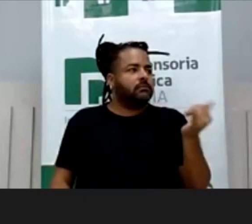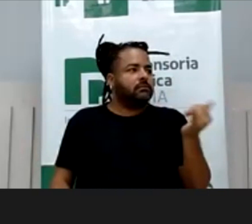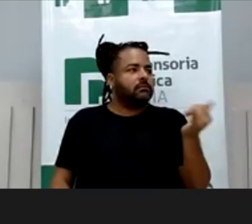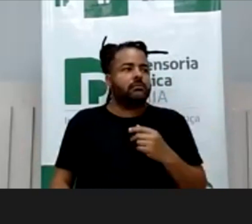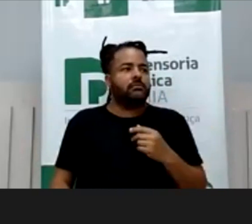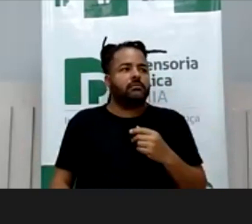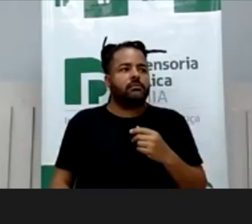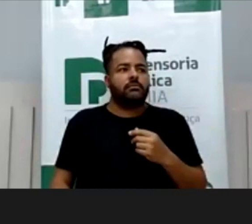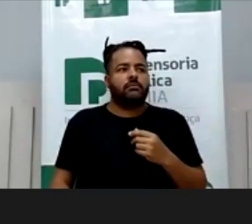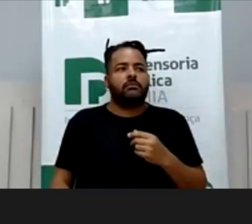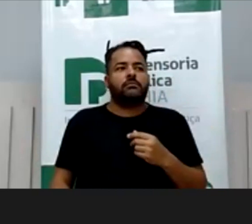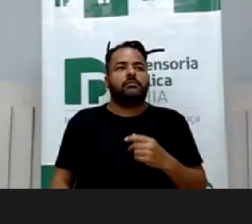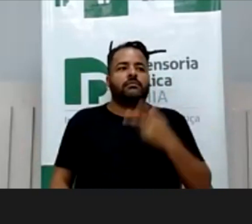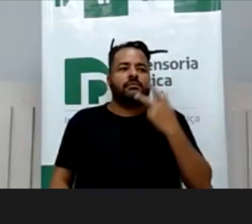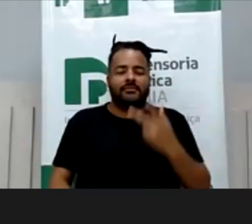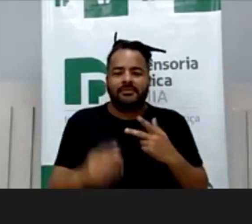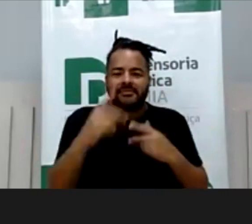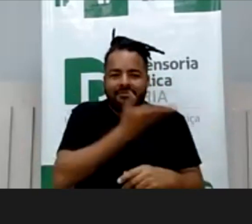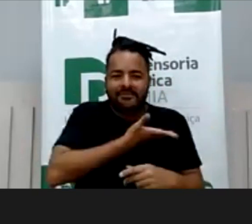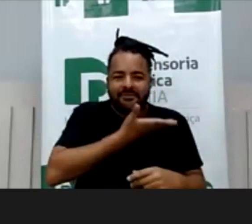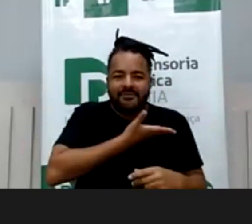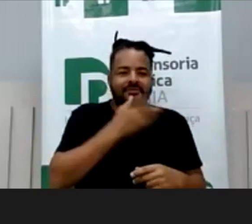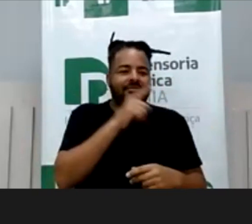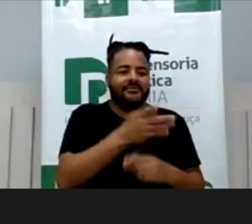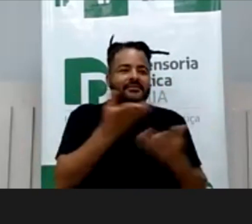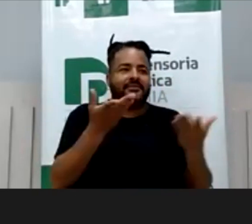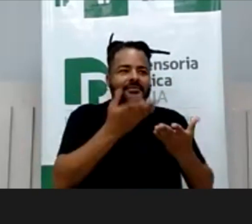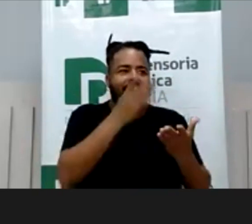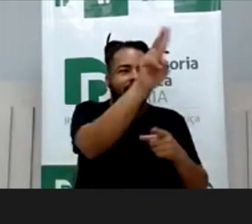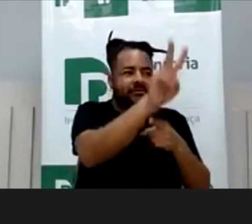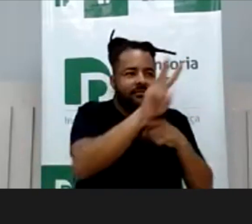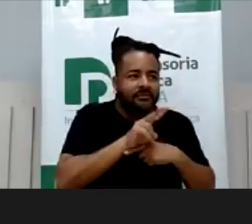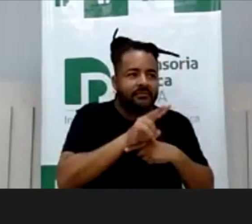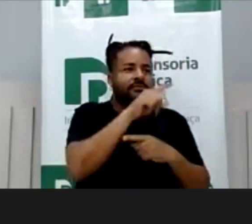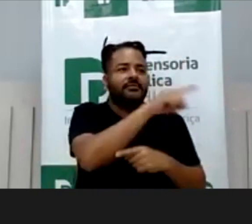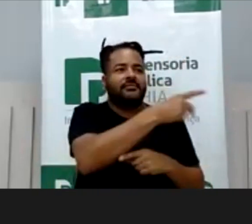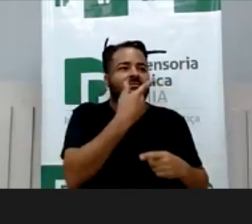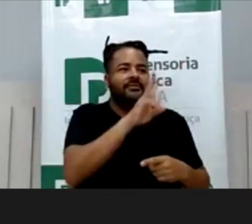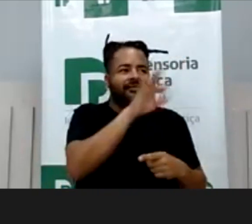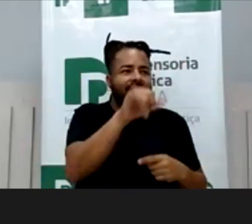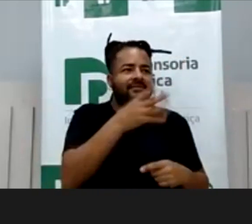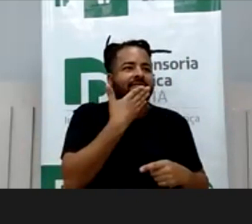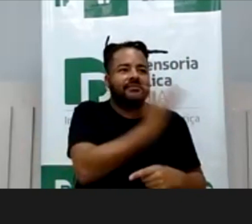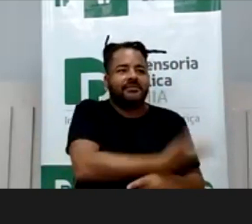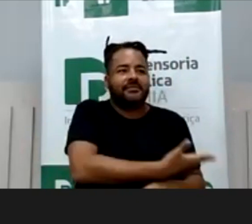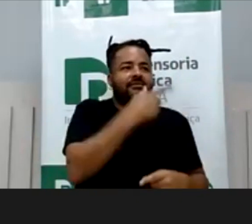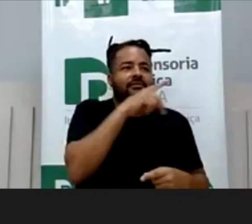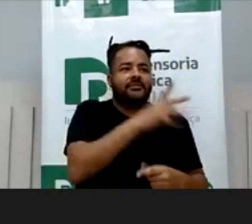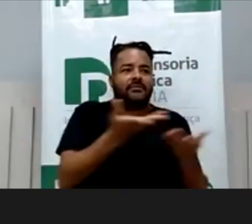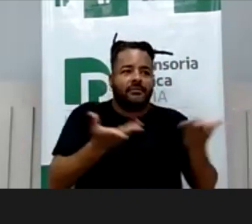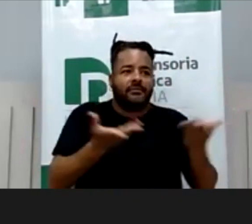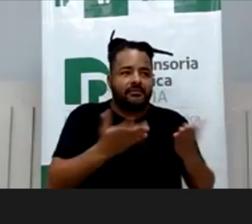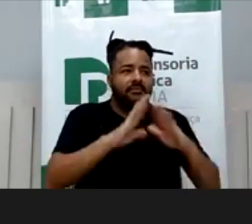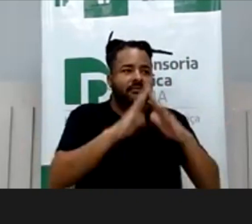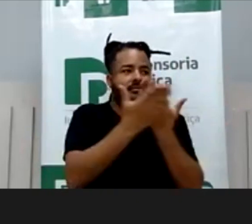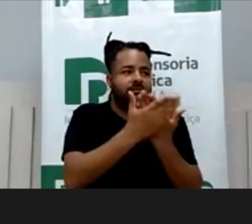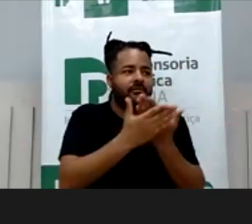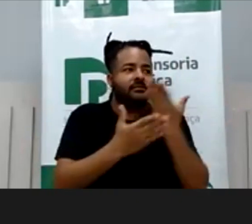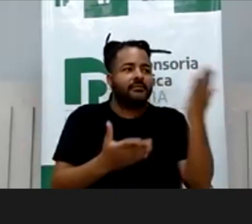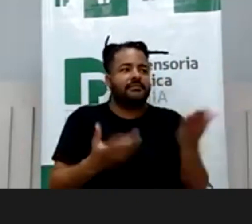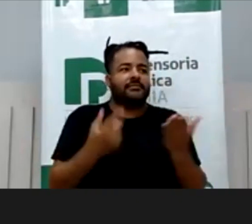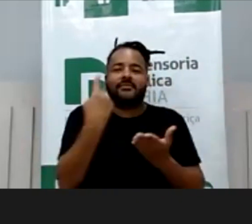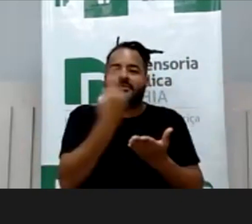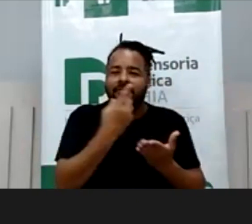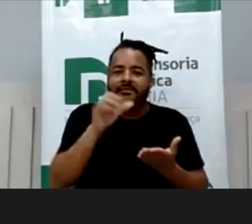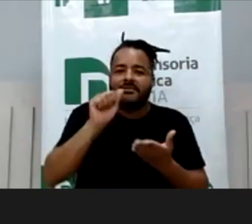Porque a gente explora os amigos, né, então, pegando o gancho dela, a gente já vai pedir aqui para você ver com a escola, ver com a